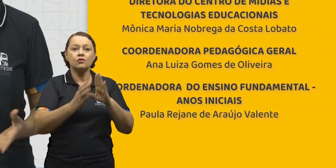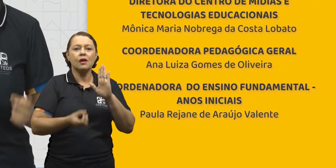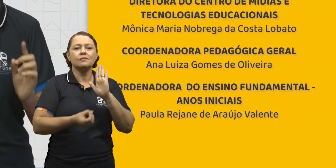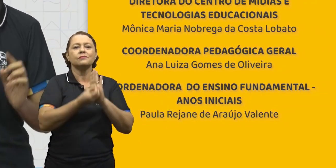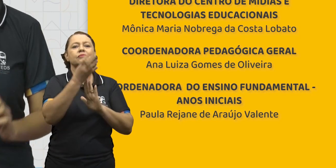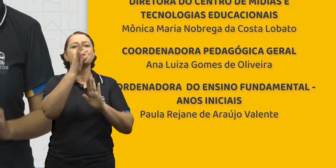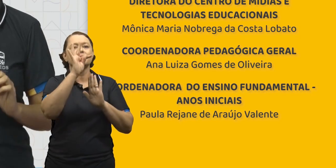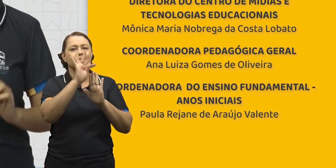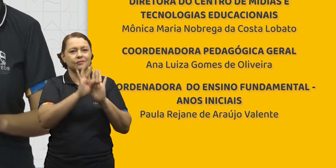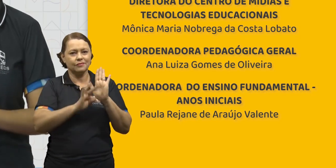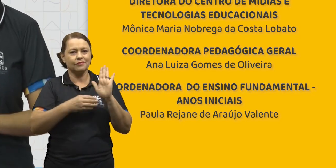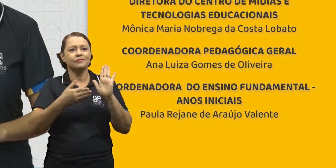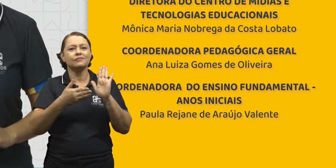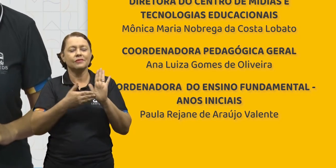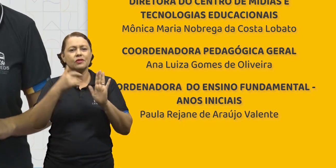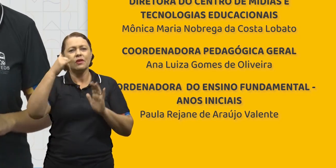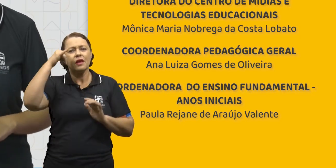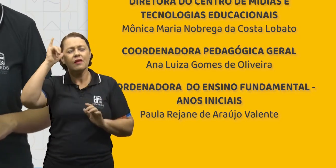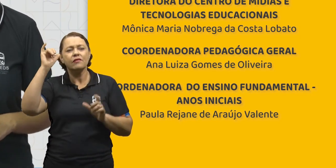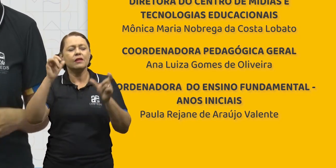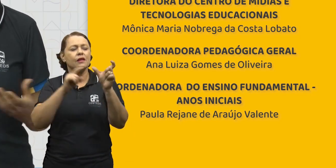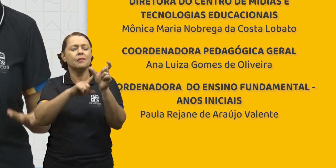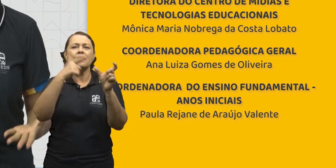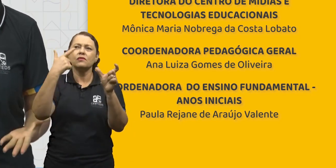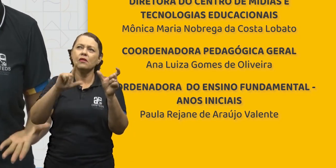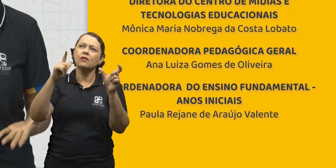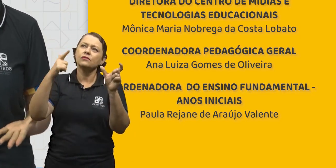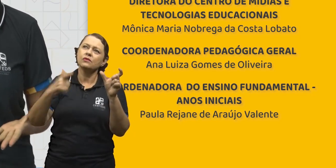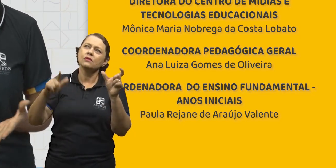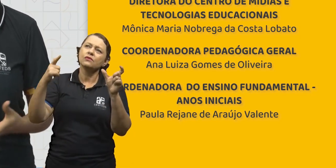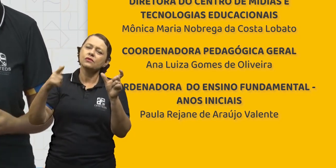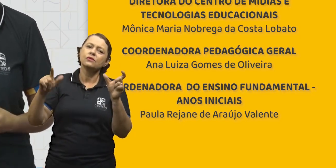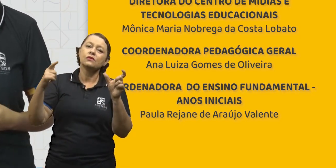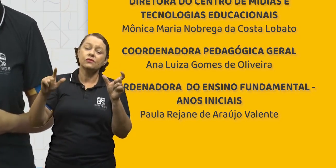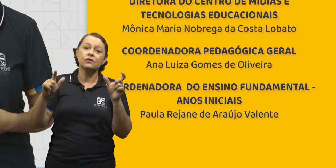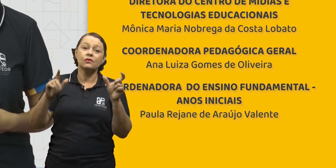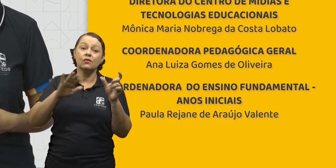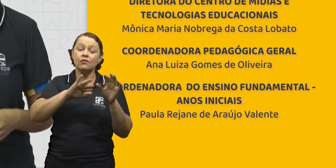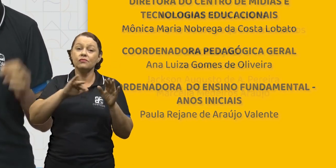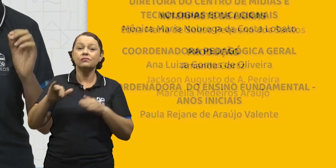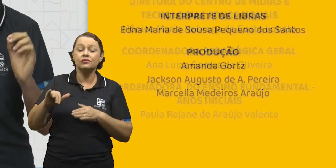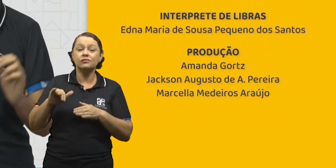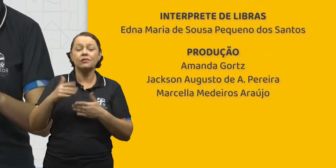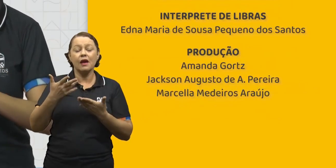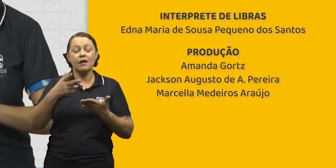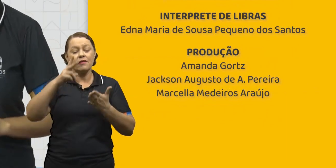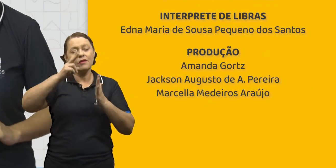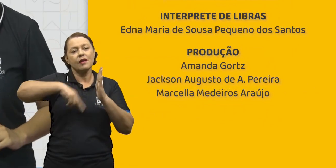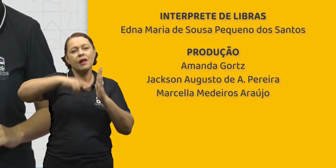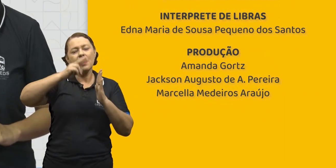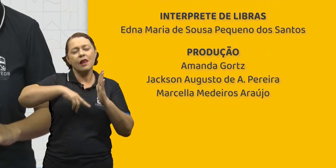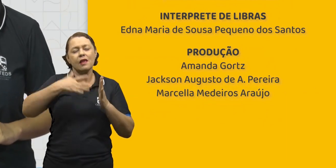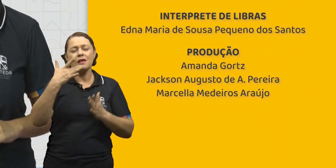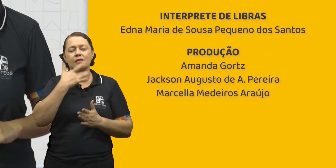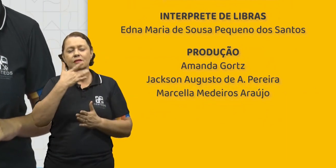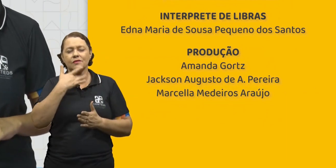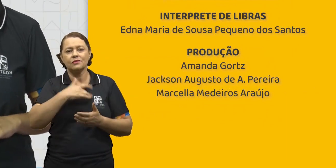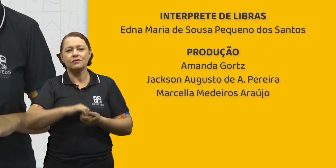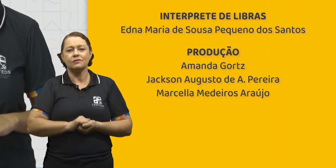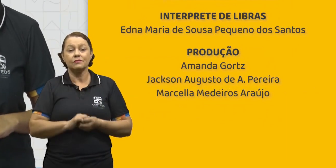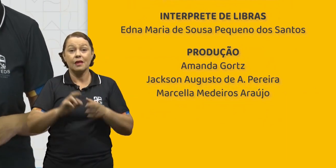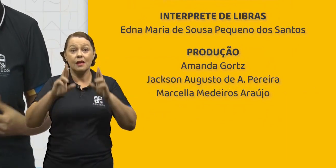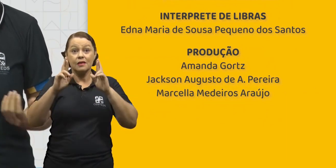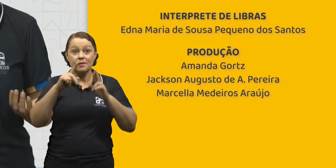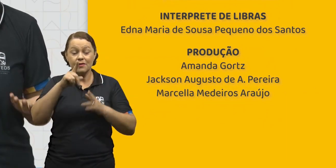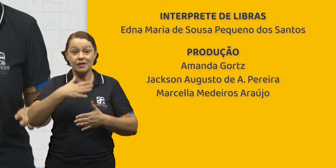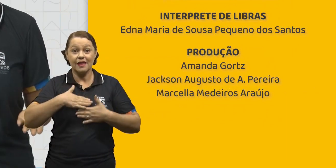texto, evitando a repetição de uma palavra, deixando-o mais agradável de ler. Eu espero que você tenha adorado